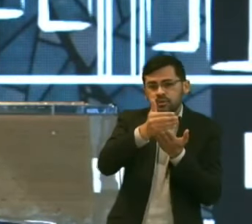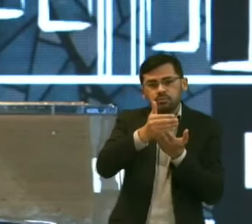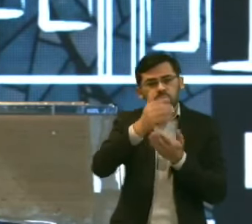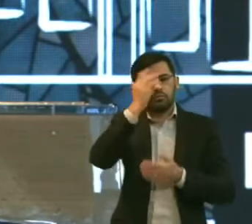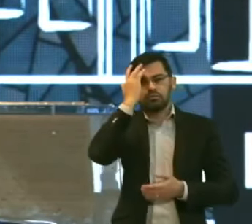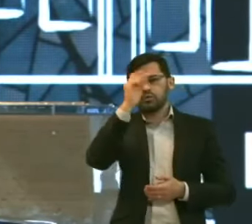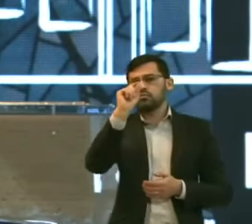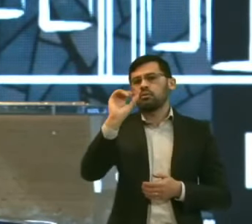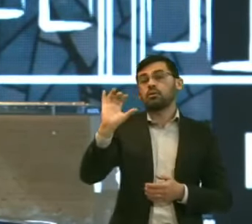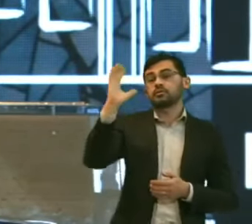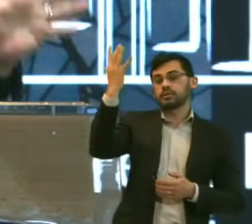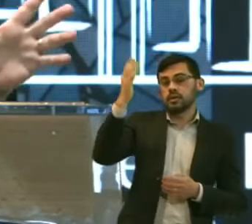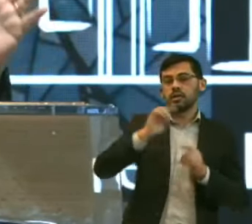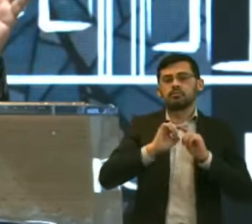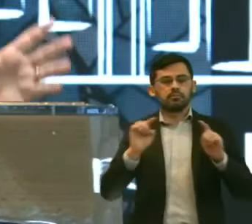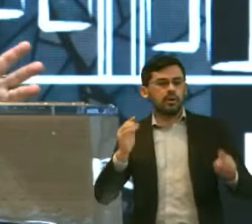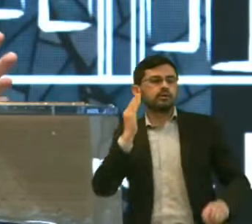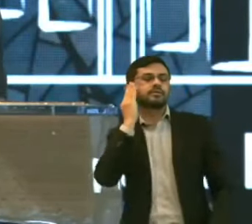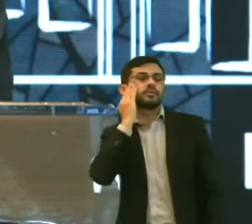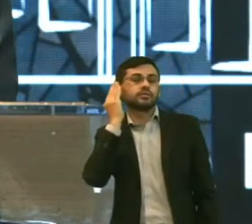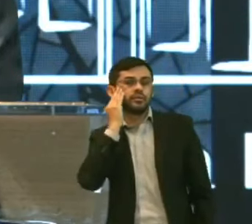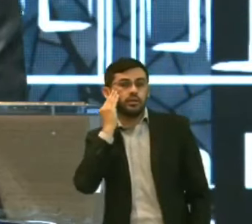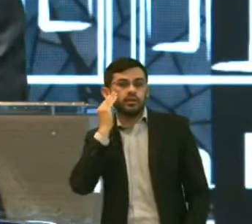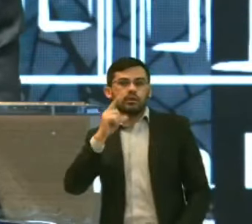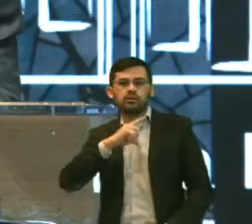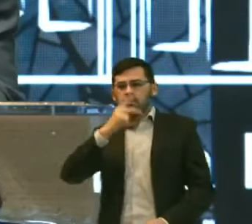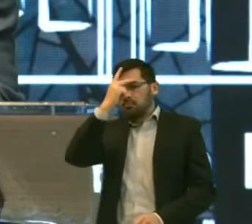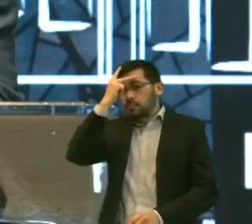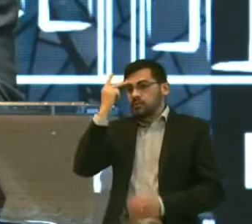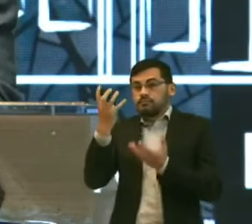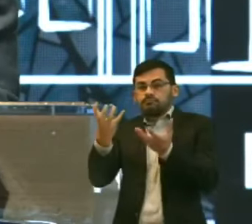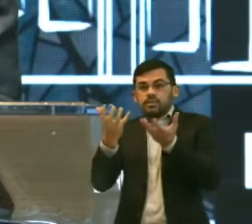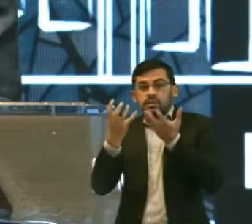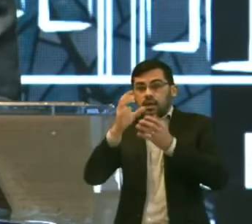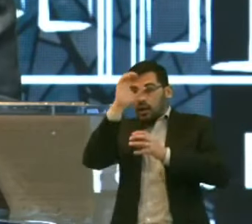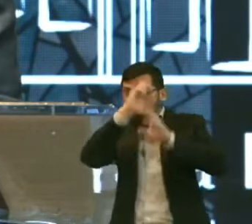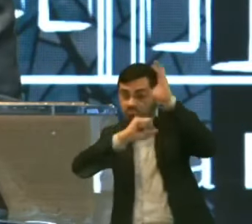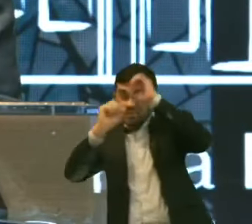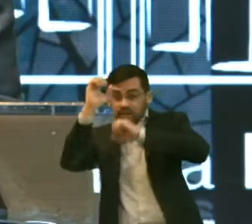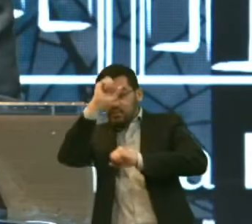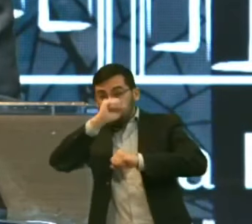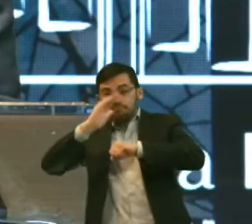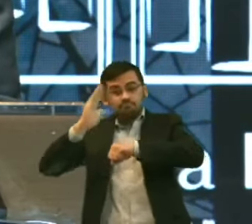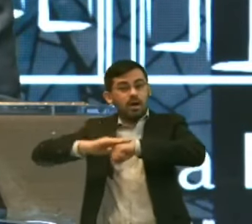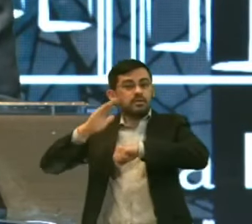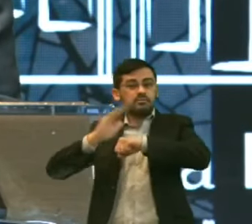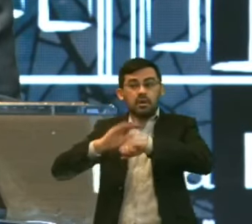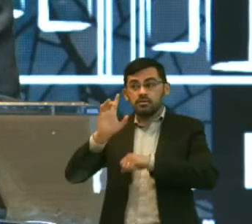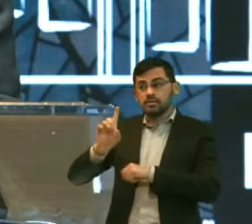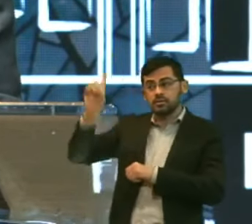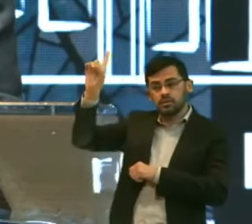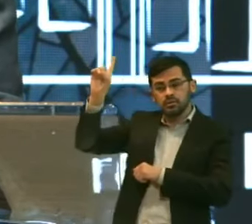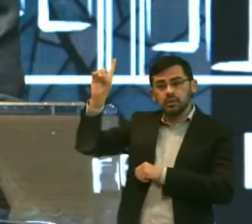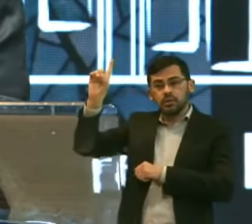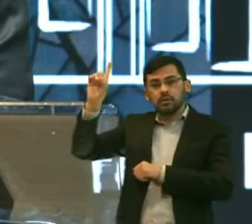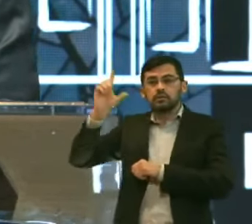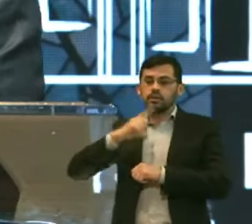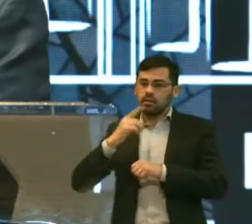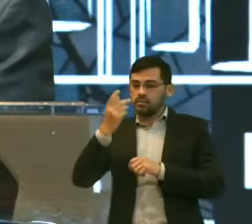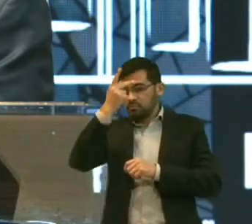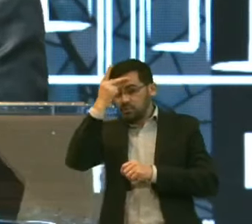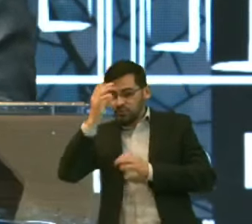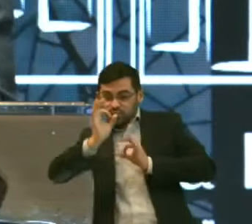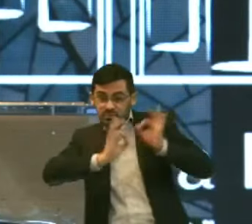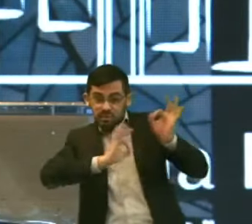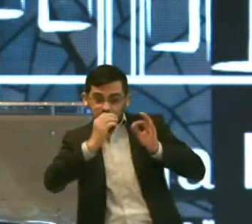acontecer Mas eu sei que tem gente com fome de Deus E a gente está lá se preparando pra ajudar essas pessoas E um número